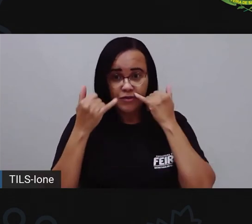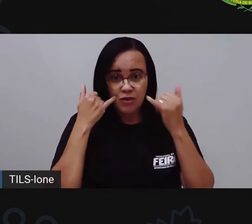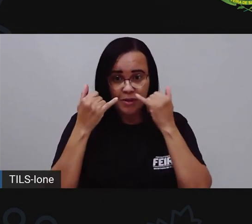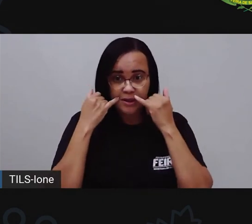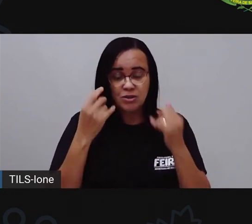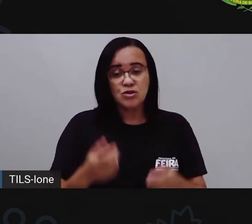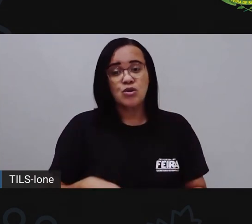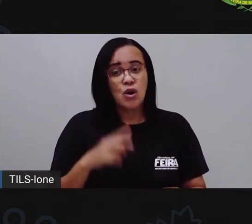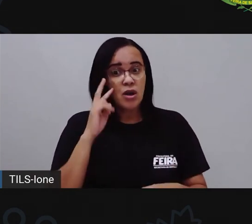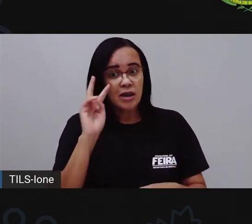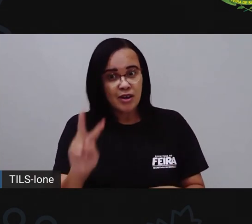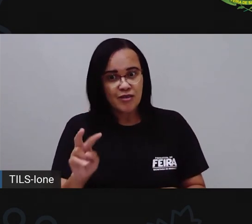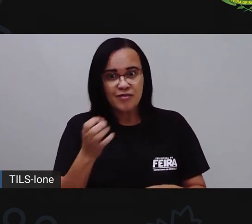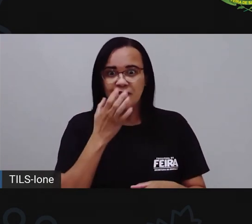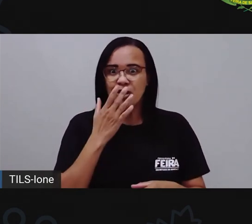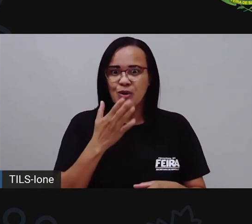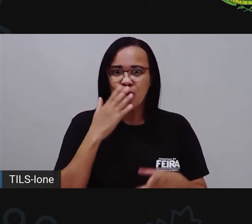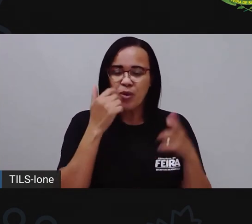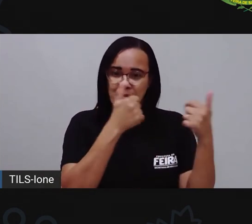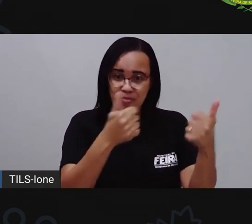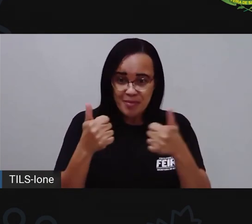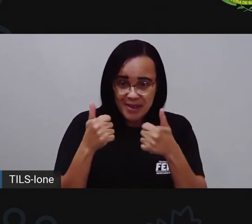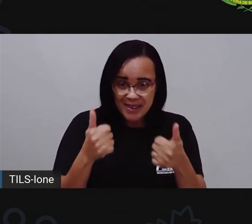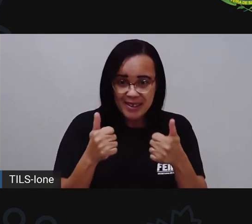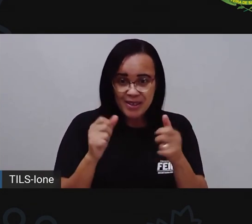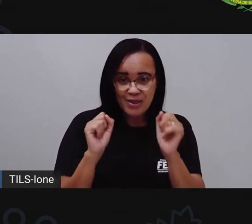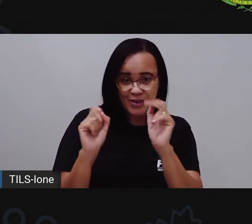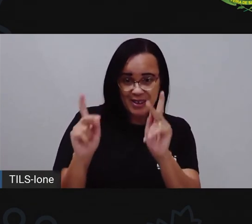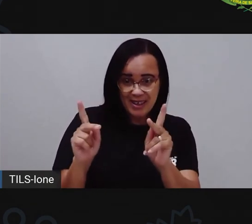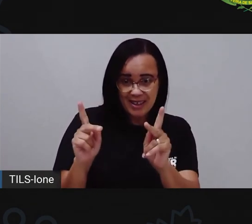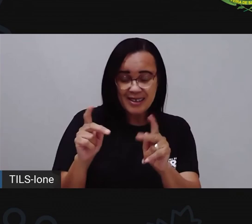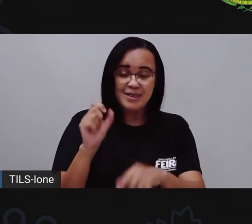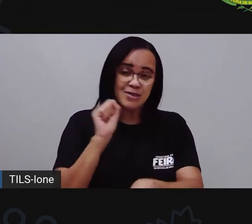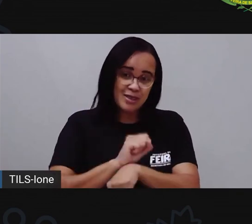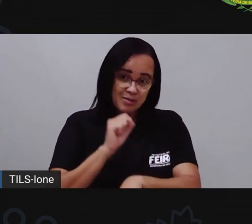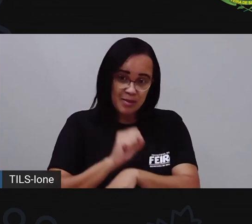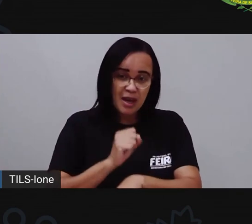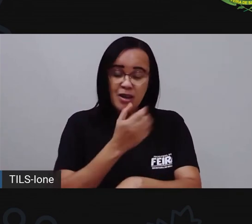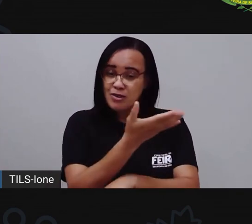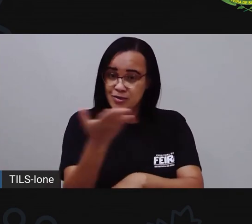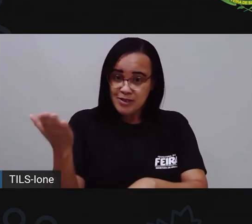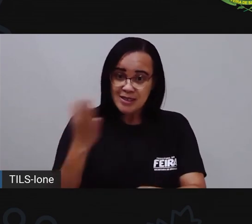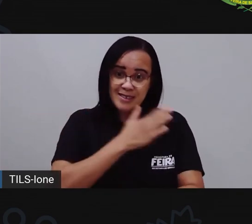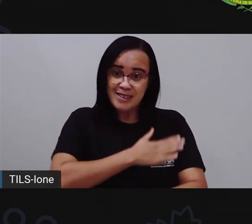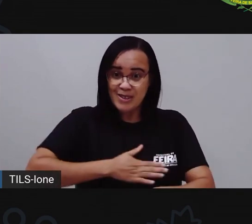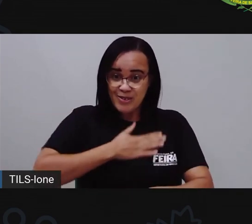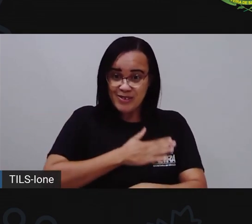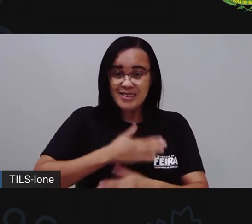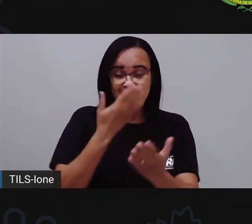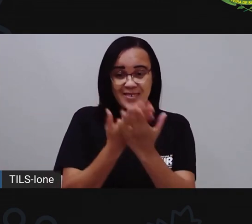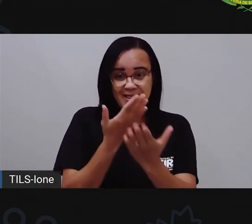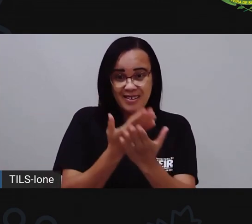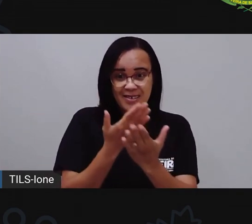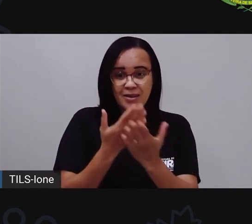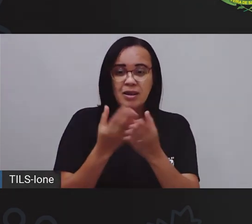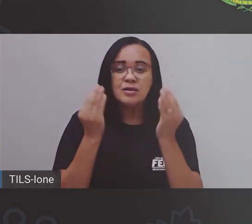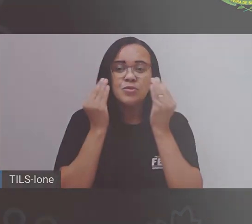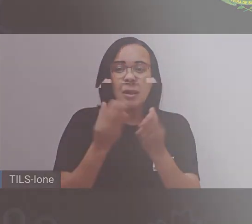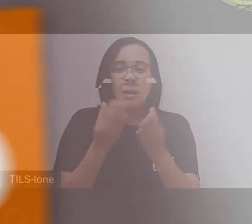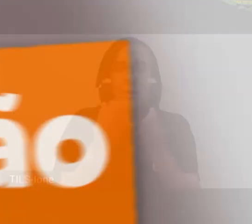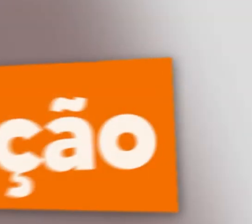joia? Então a vai ficando por aqui. Eu espero que vocês tenham curtido essa aula, tá bom? Um beijão e até mais. Tchau, tchau.